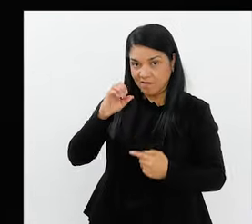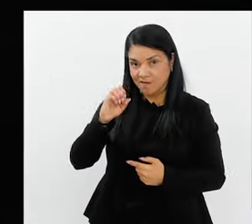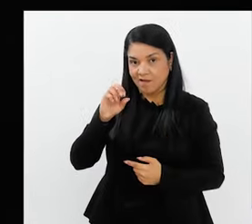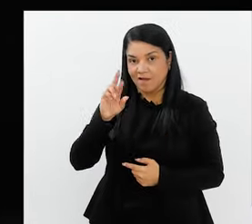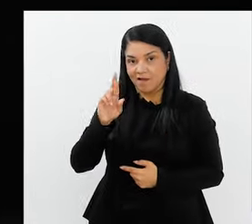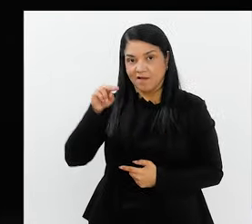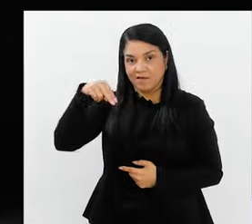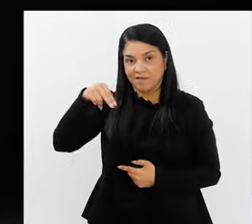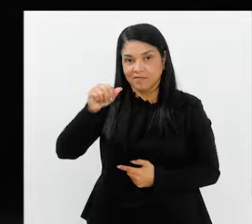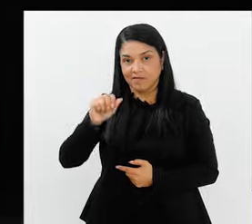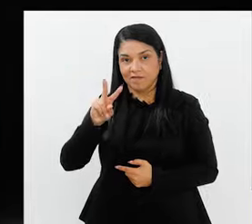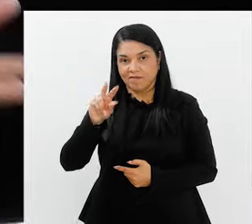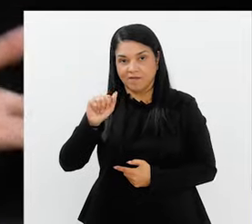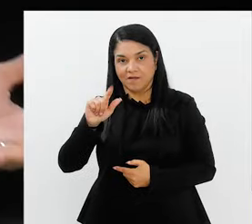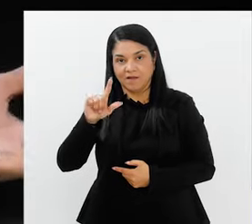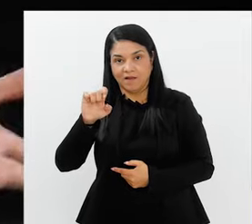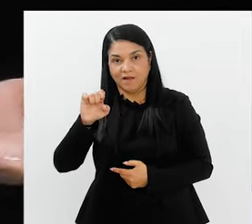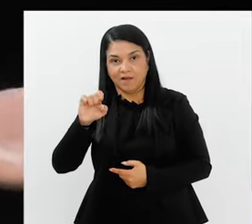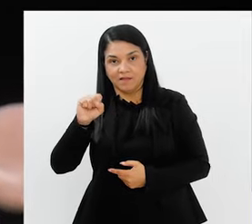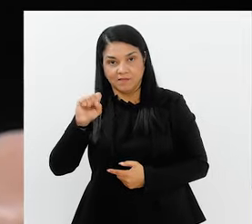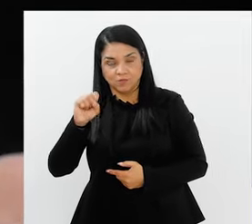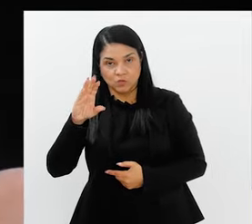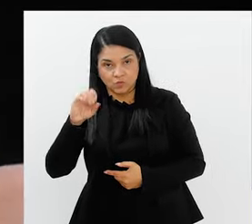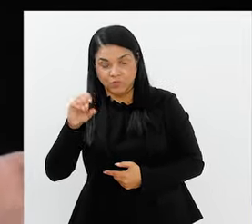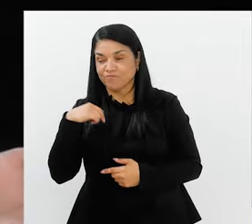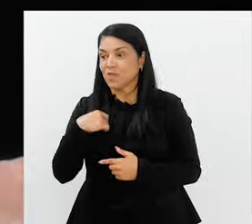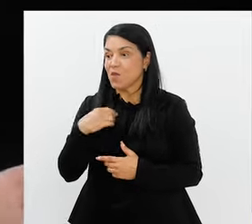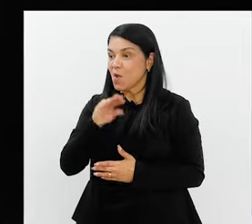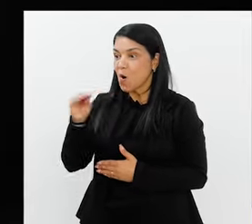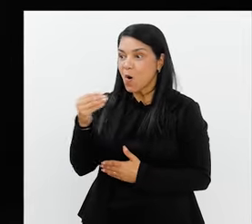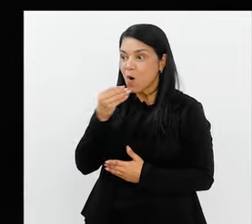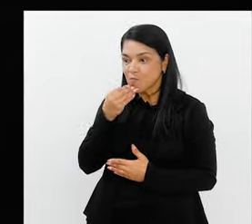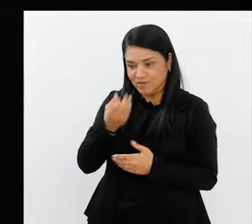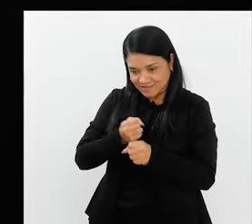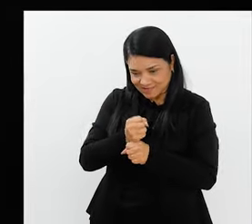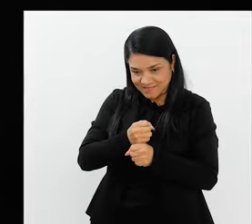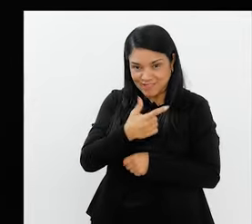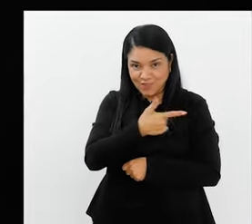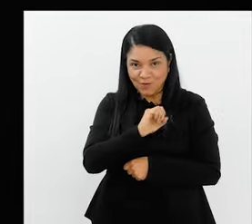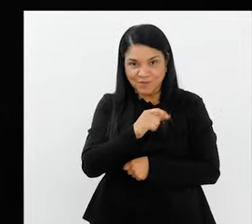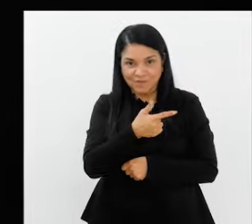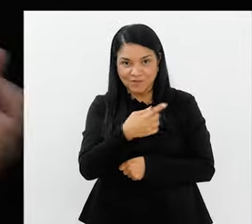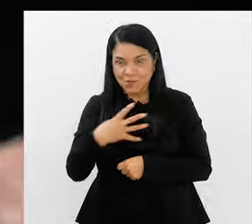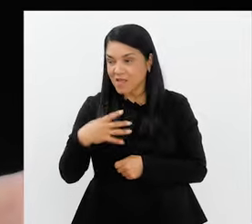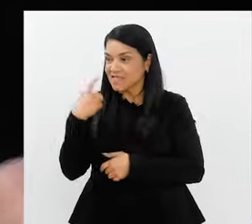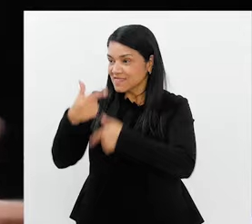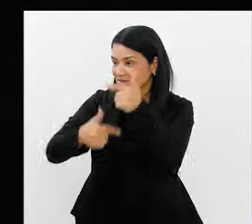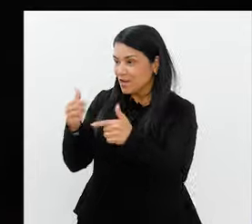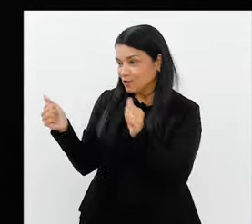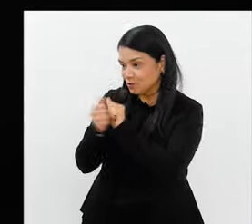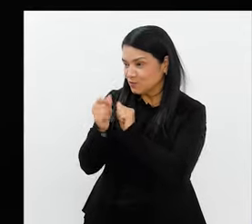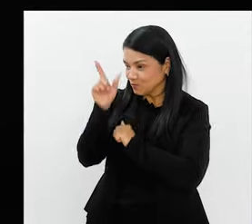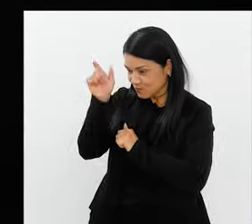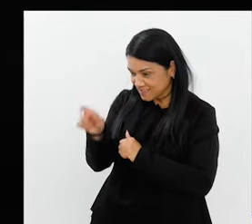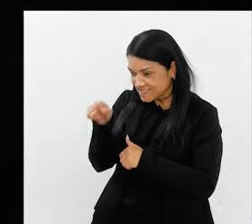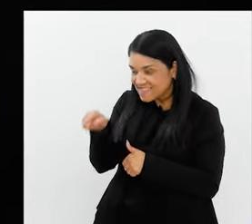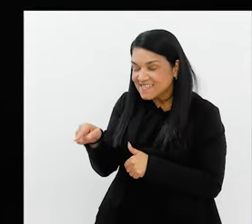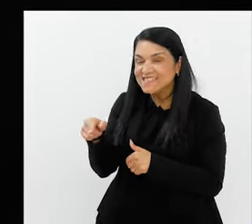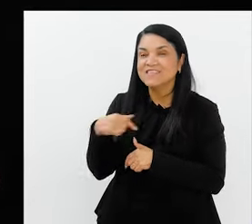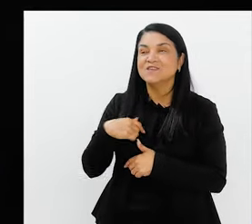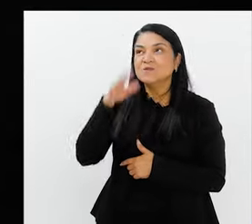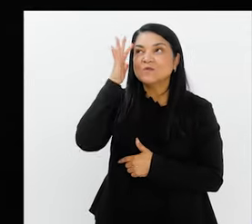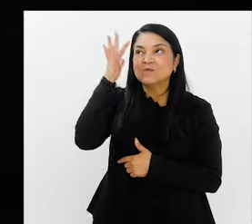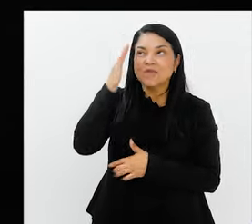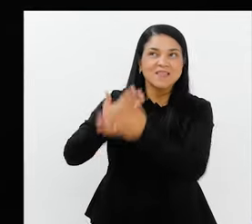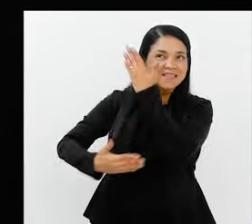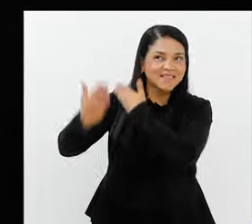carnavalesco, né. Esse ano eu tive a oportunidade de trabalhar com você, que foi sensacional. Era um